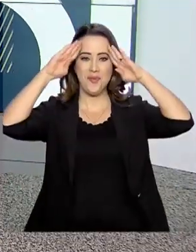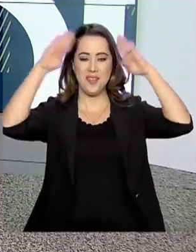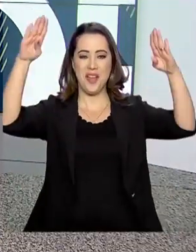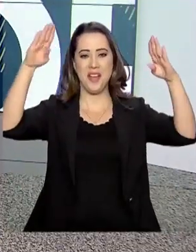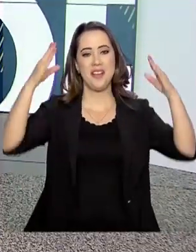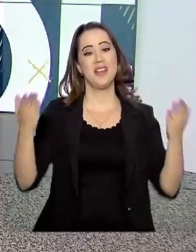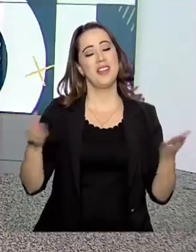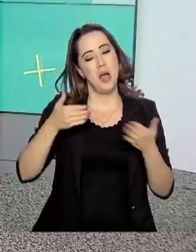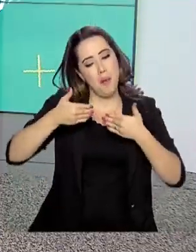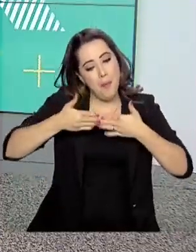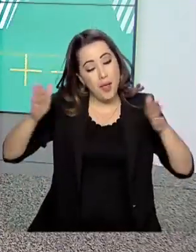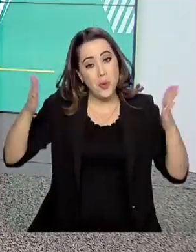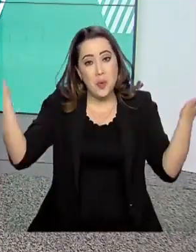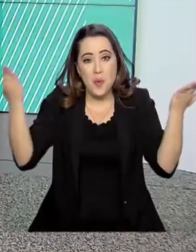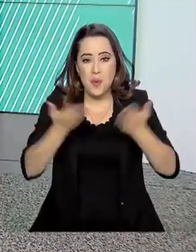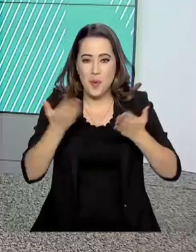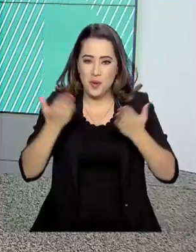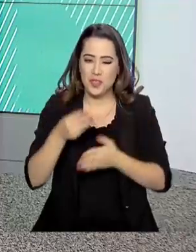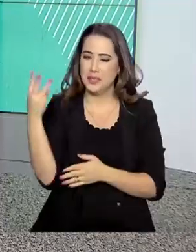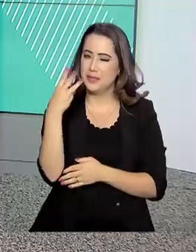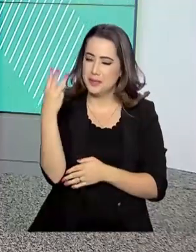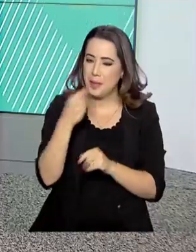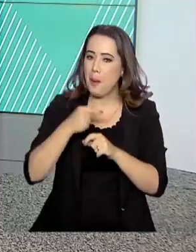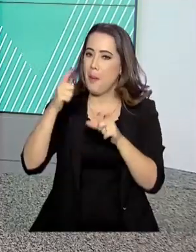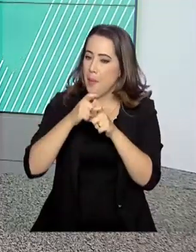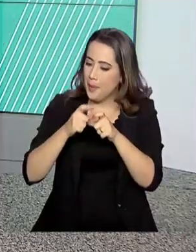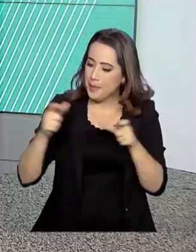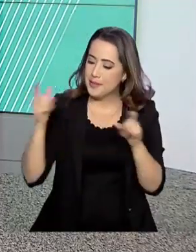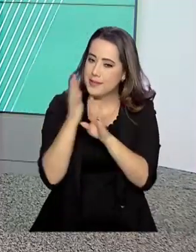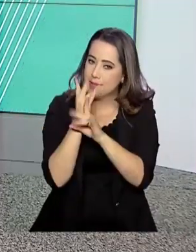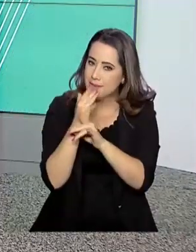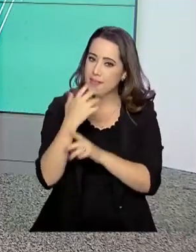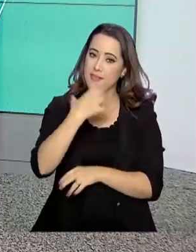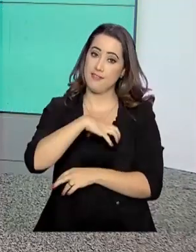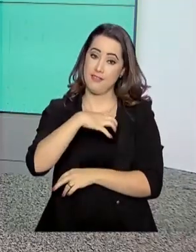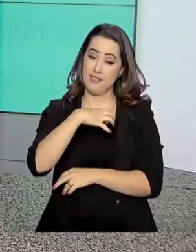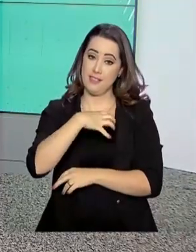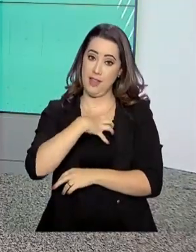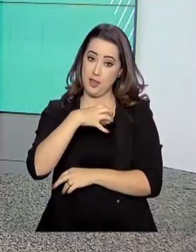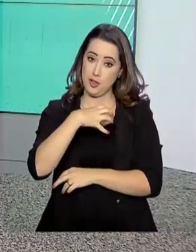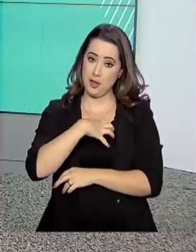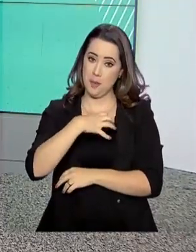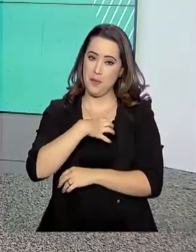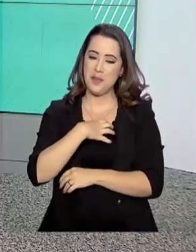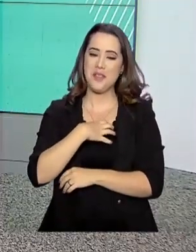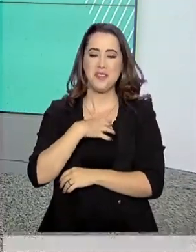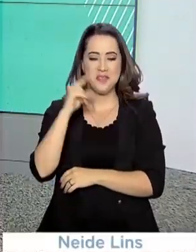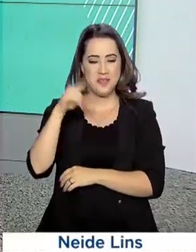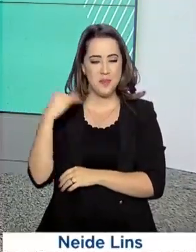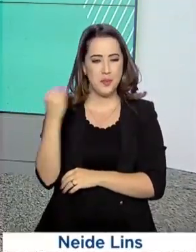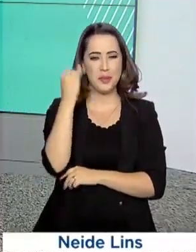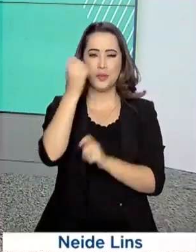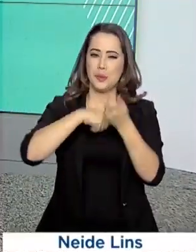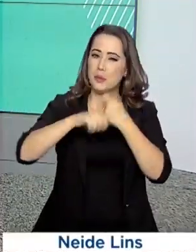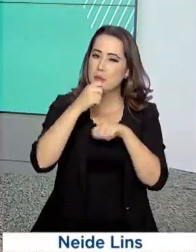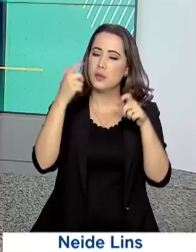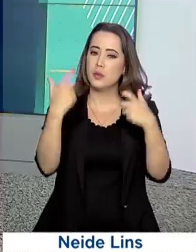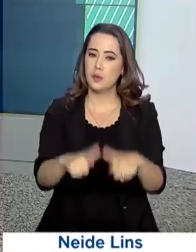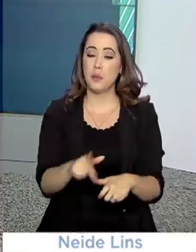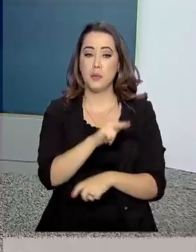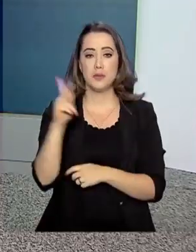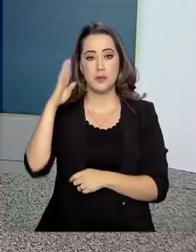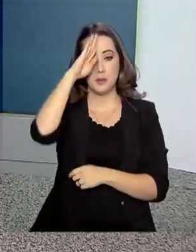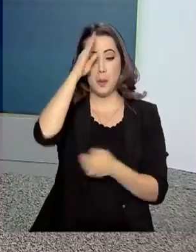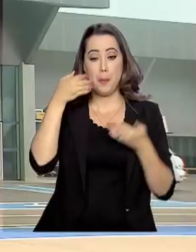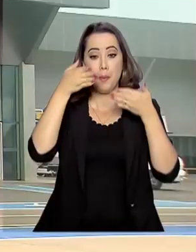hoje na terceira maior cidade da Bahia promete movimentar a economia regional. O presidente Jair Bolsonaro participou da